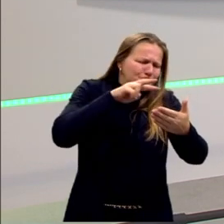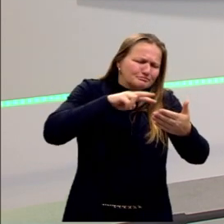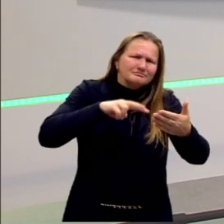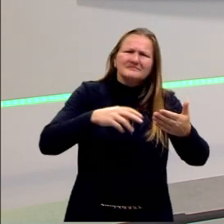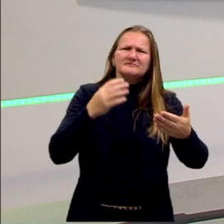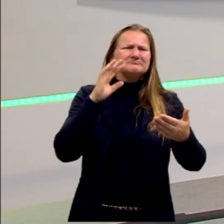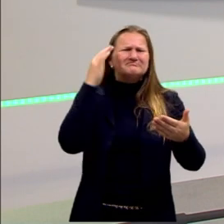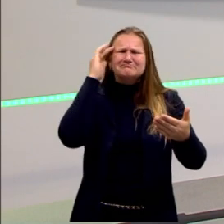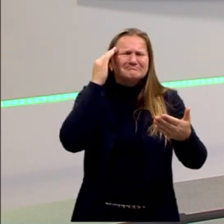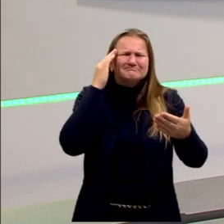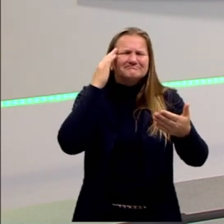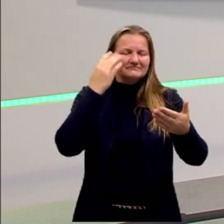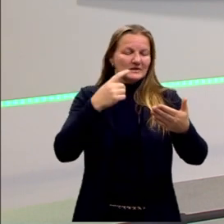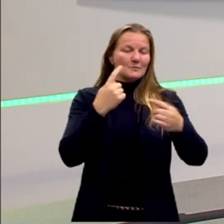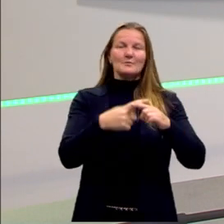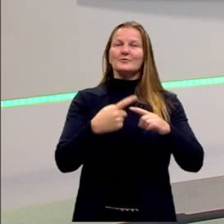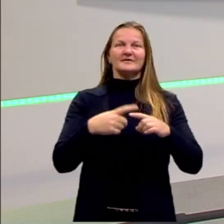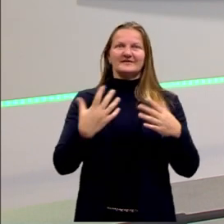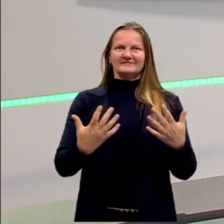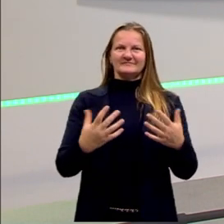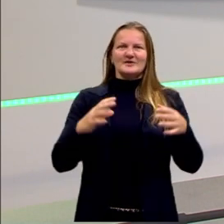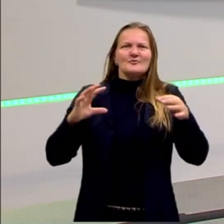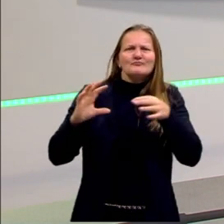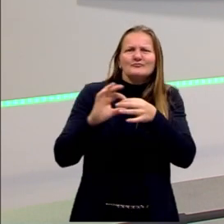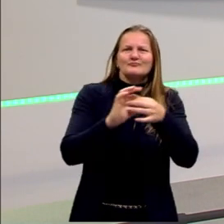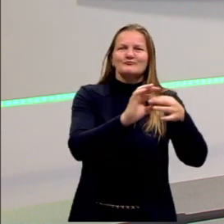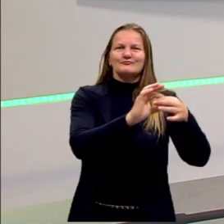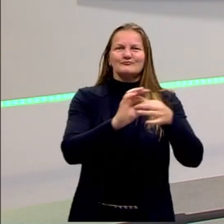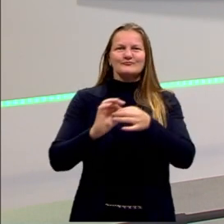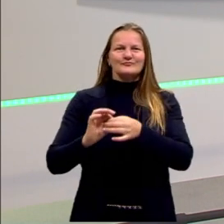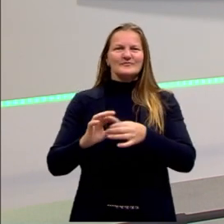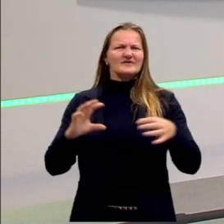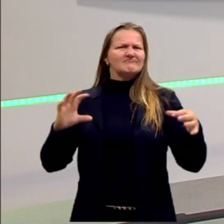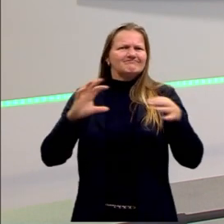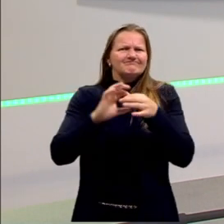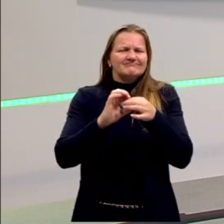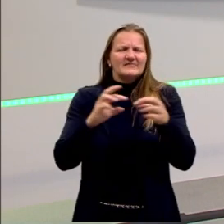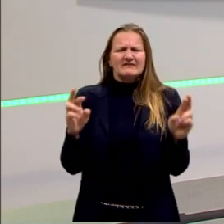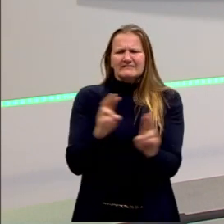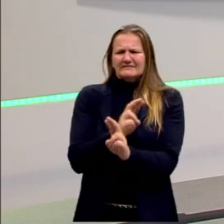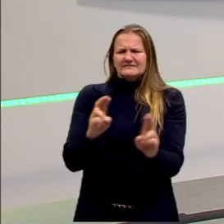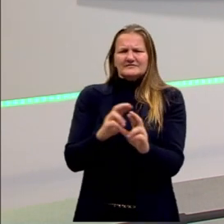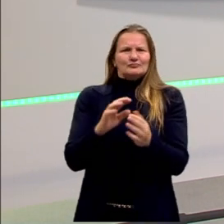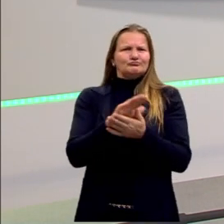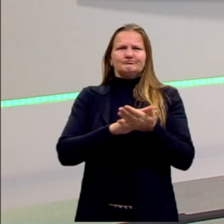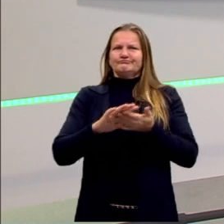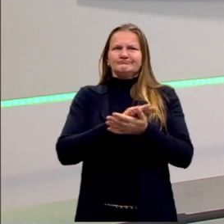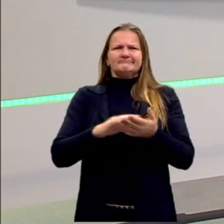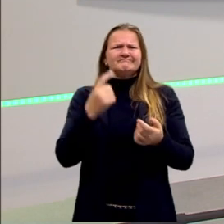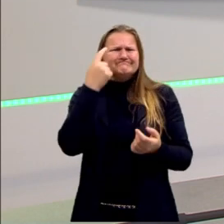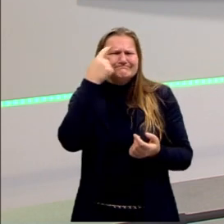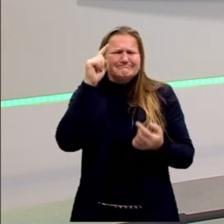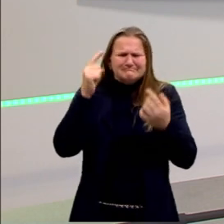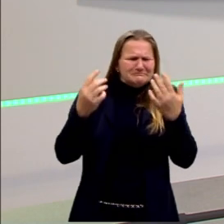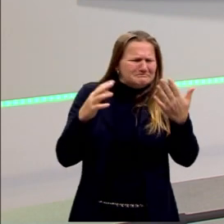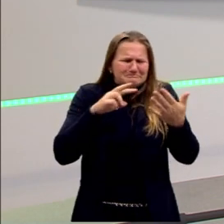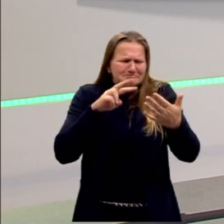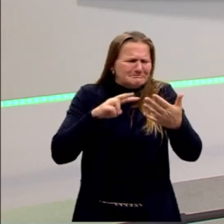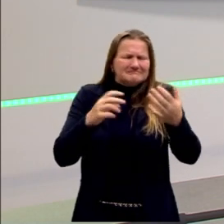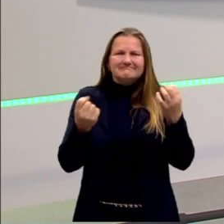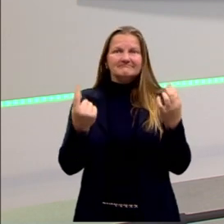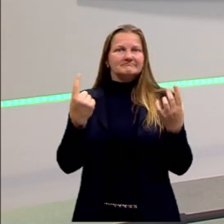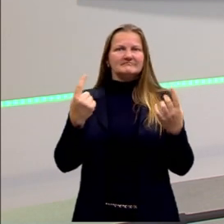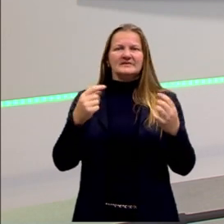sem sentido, sem conexão, sem relação. Parece que a gente tem um monte de ideia